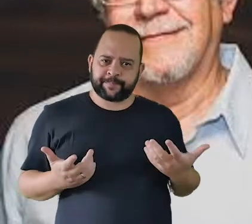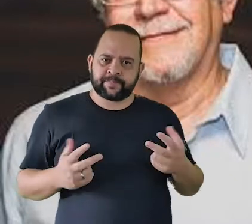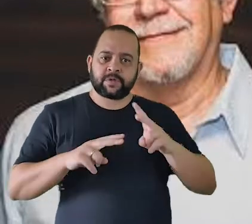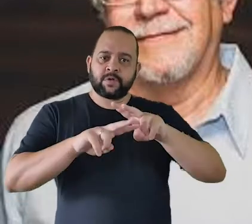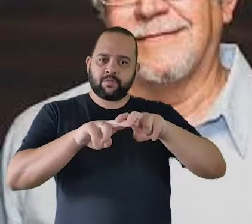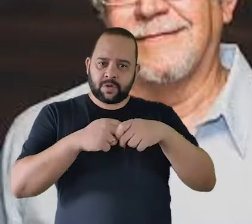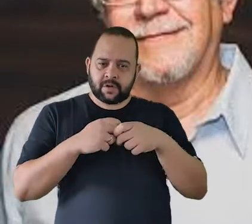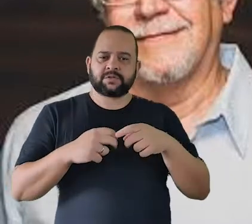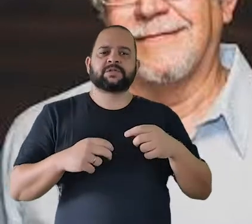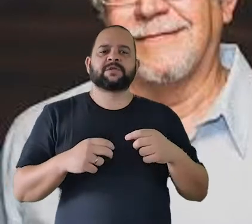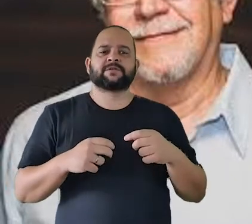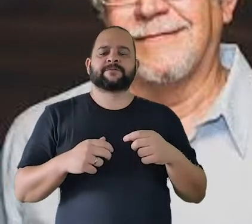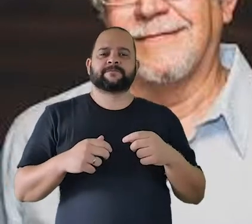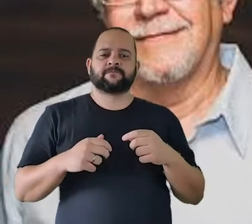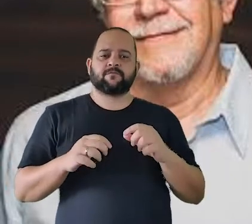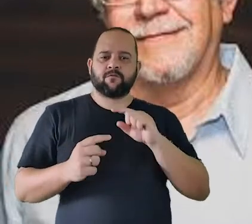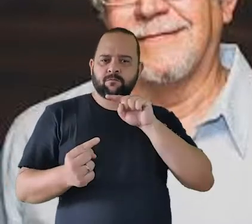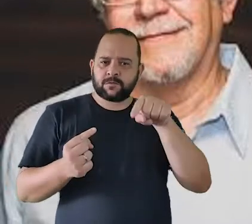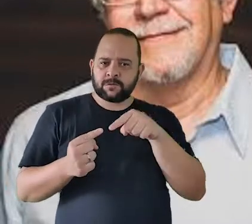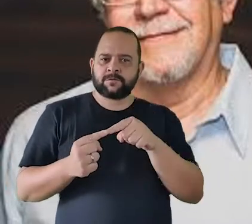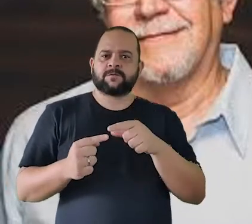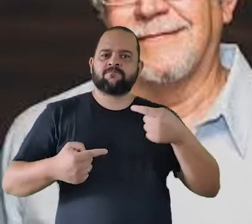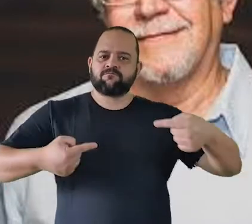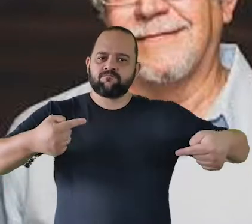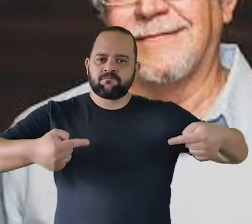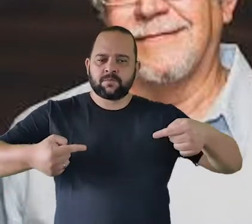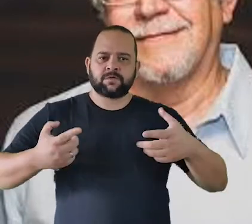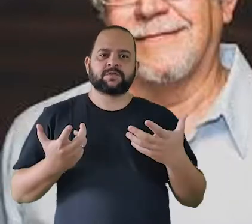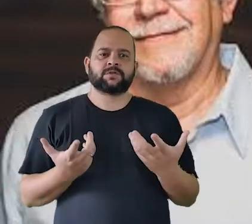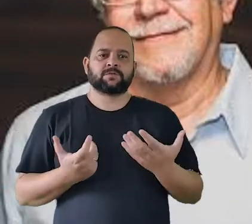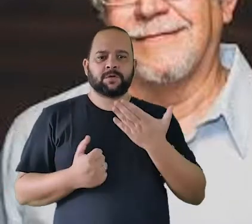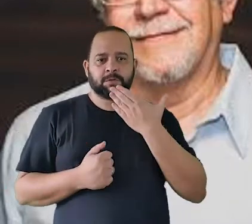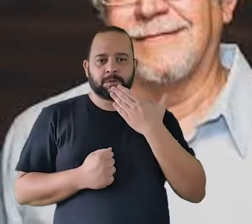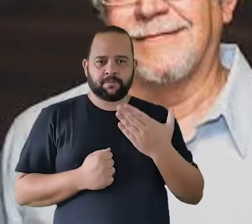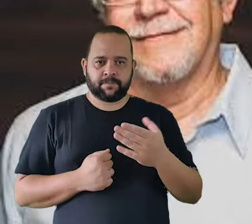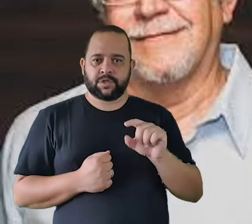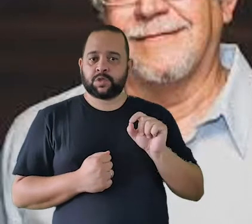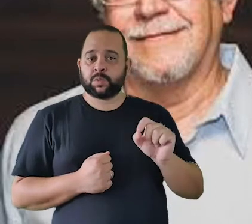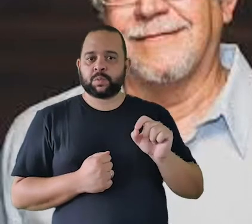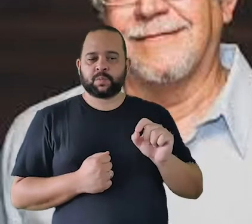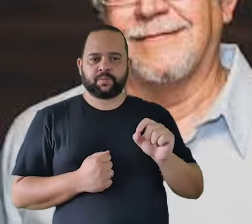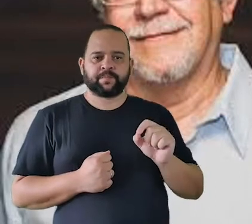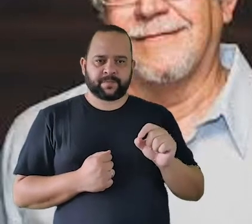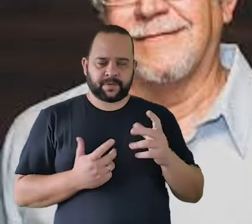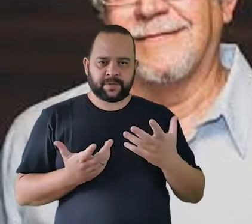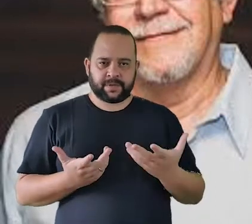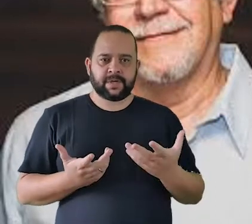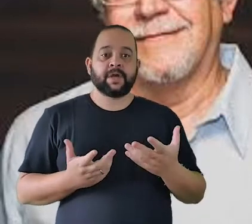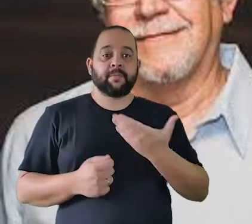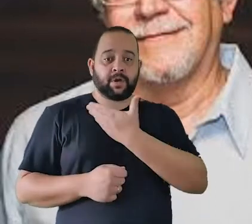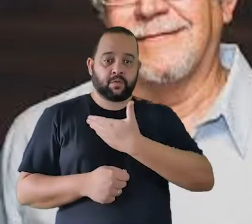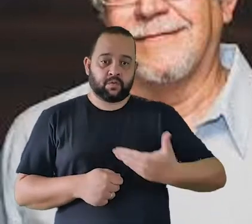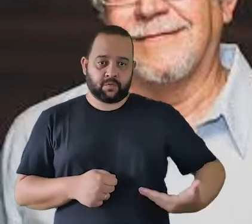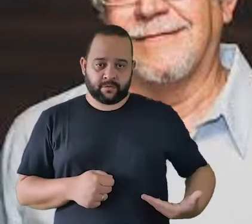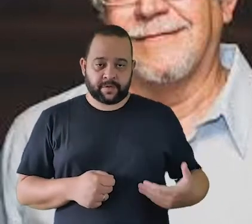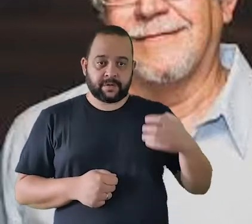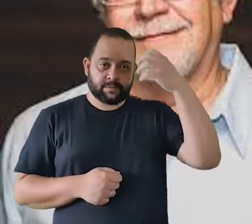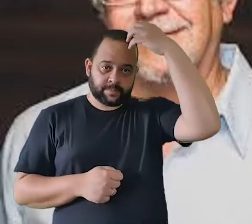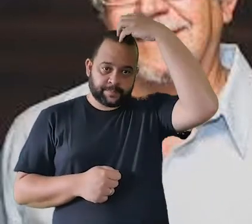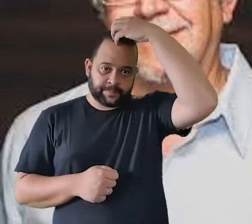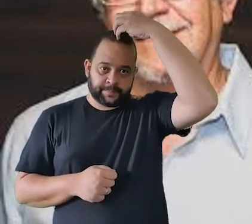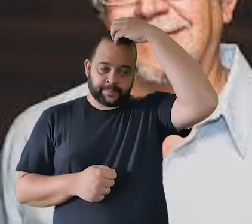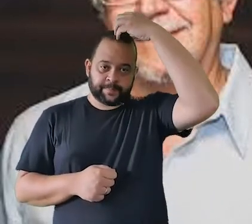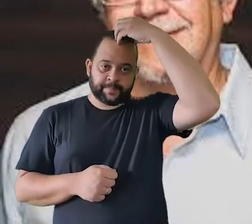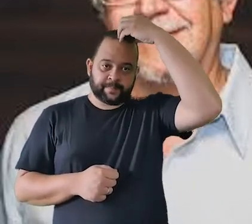política dele, ele pediu, como era de praxe, para o governo imperial